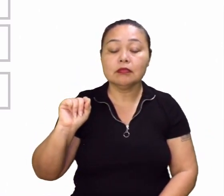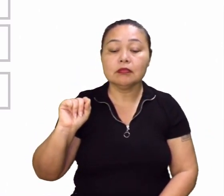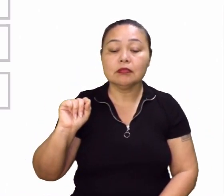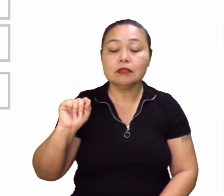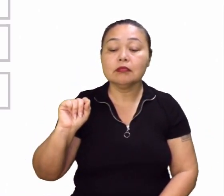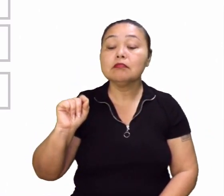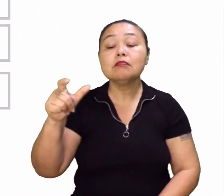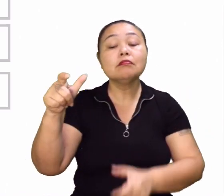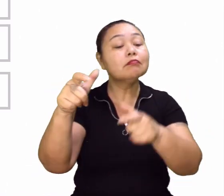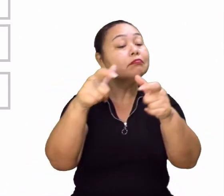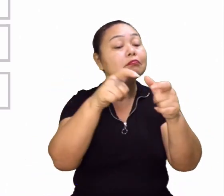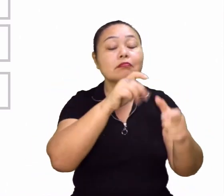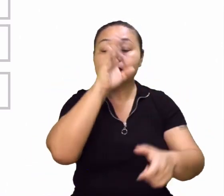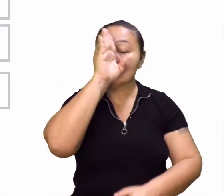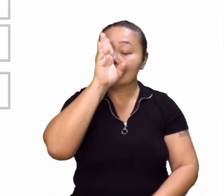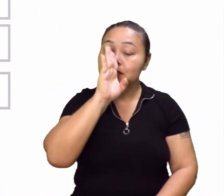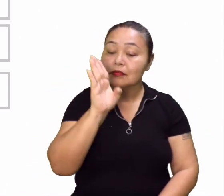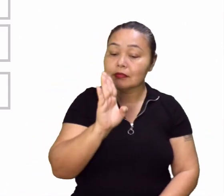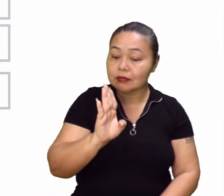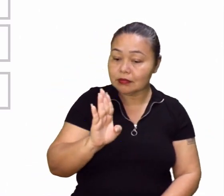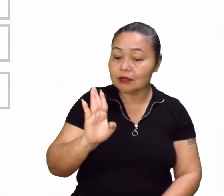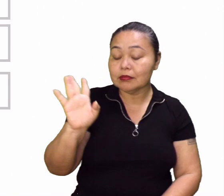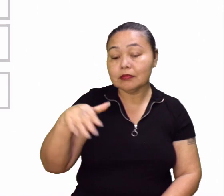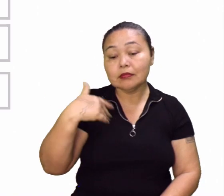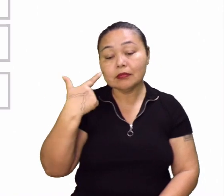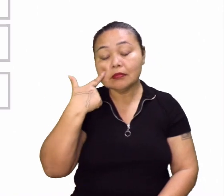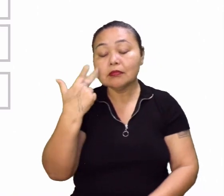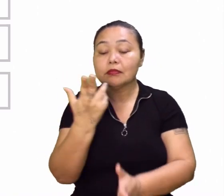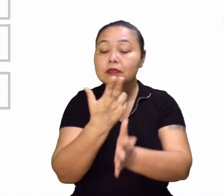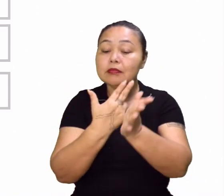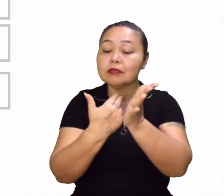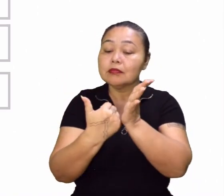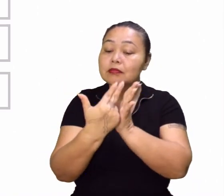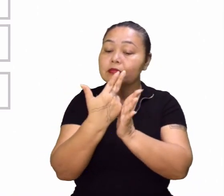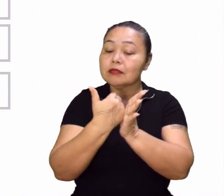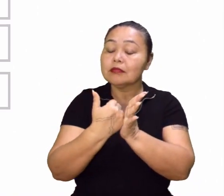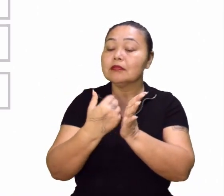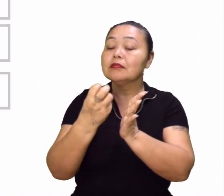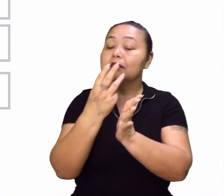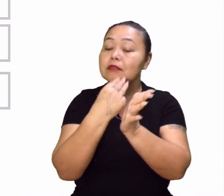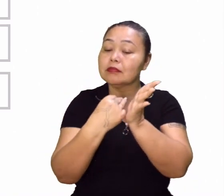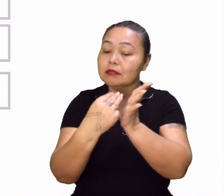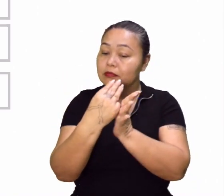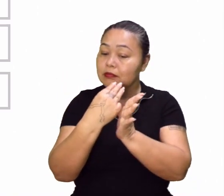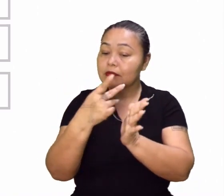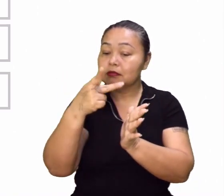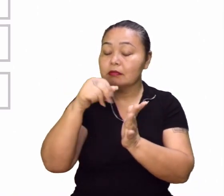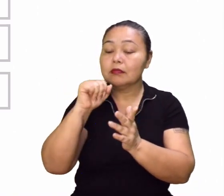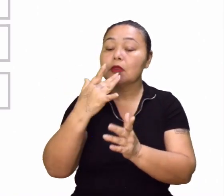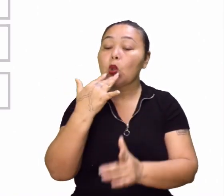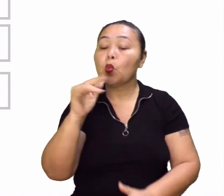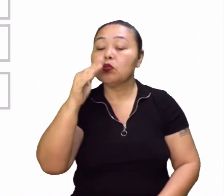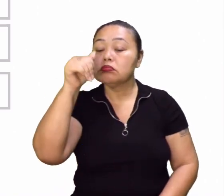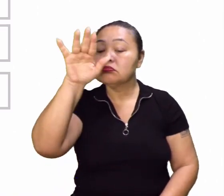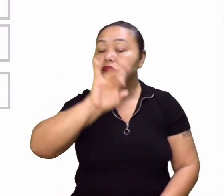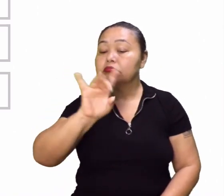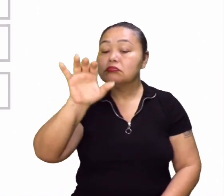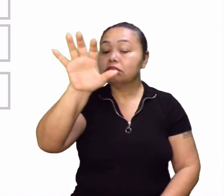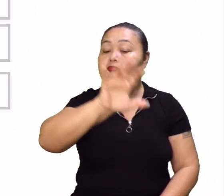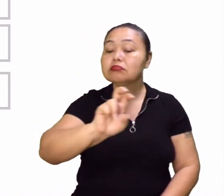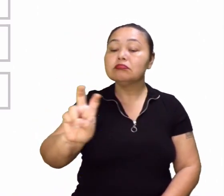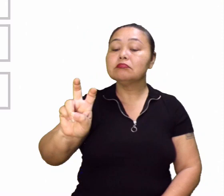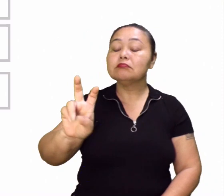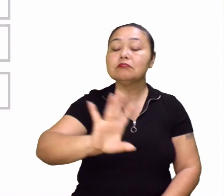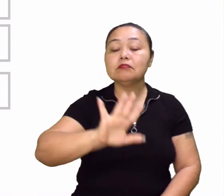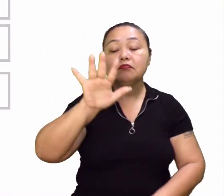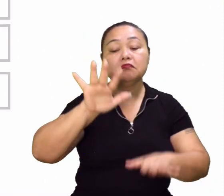regiões do Brasil, né? Aí a gente só desenha o mapa do Brasil e pinta com cores diferentes as cinco regiões.